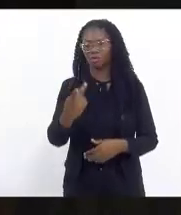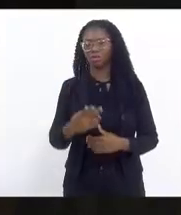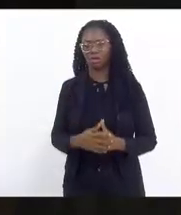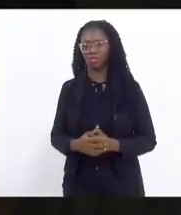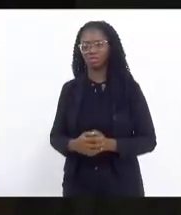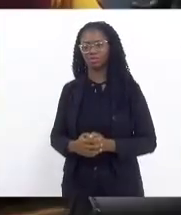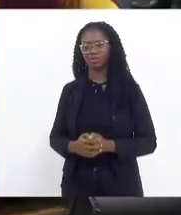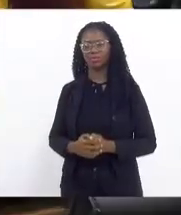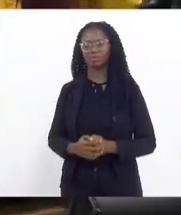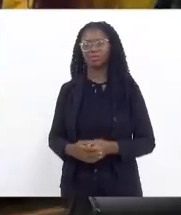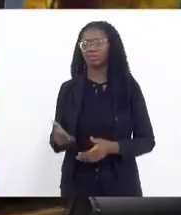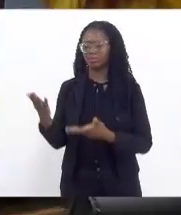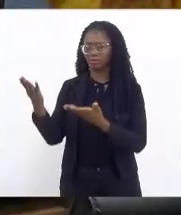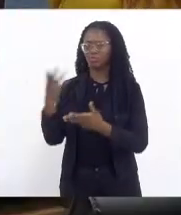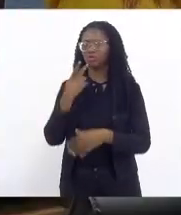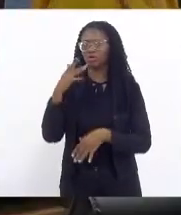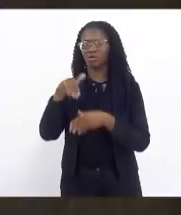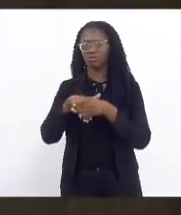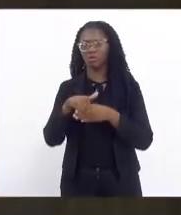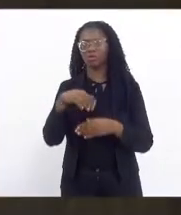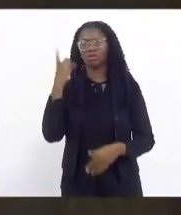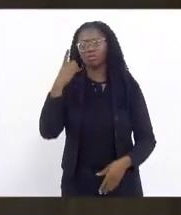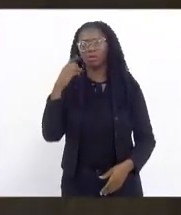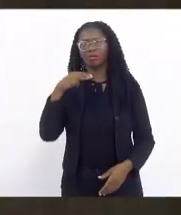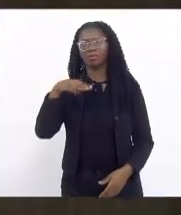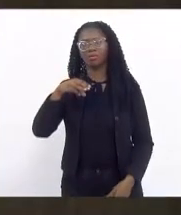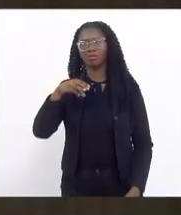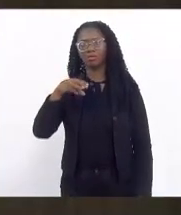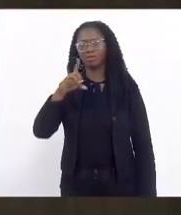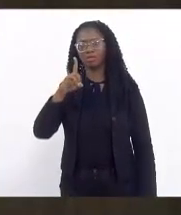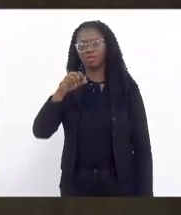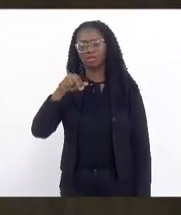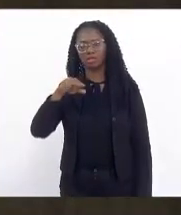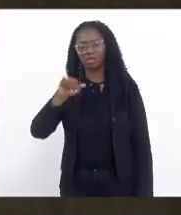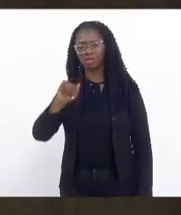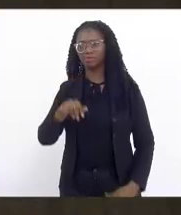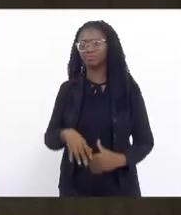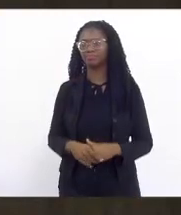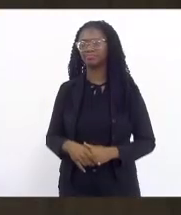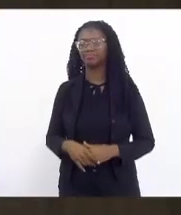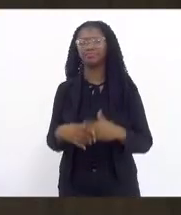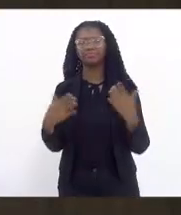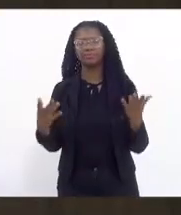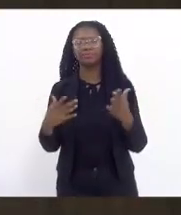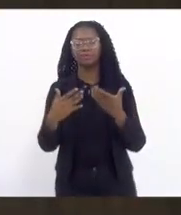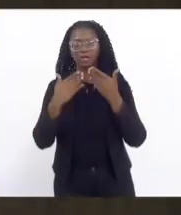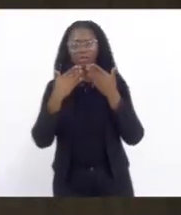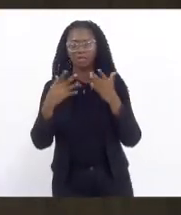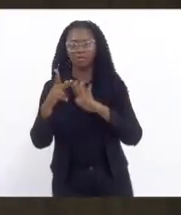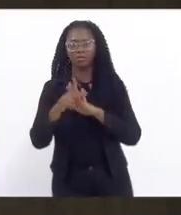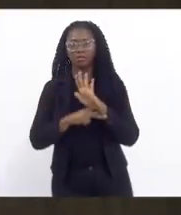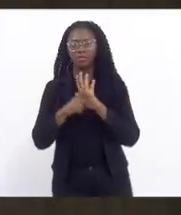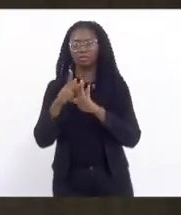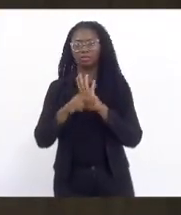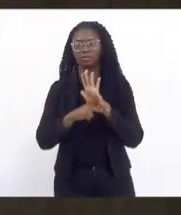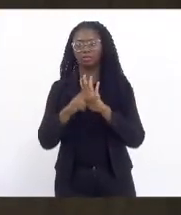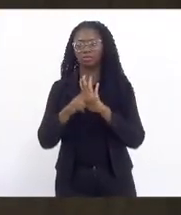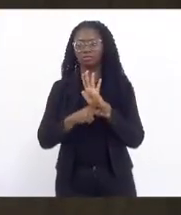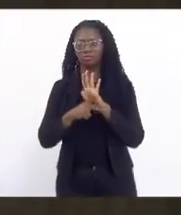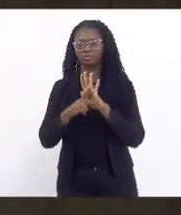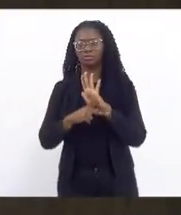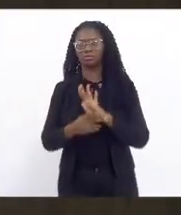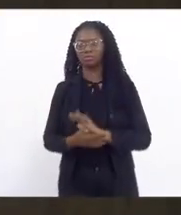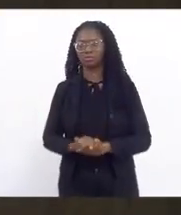Monteiro sim acho que a votação desse projeto hoje fala muito sobre o que aqui brincávamos